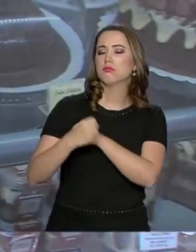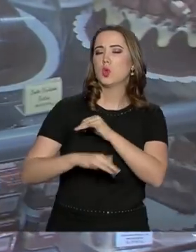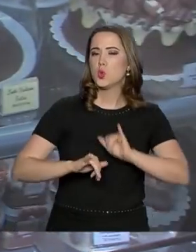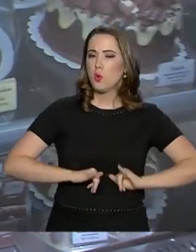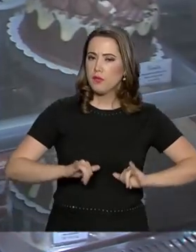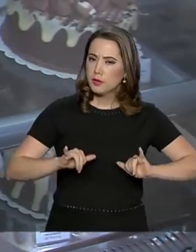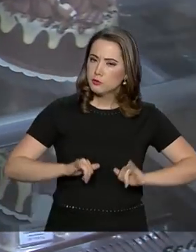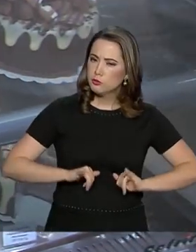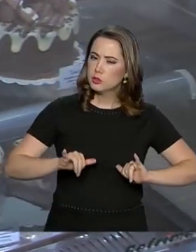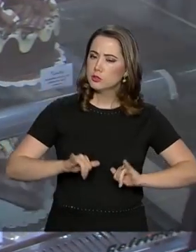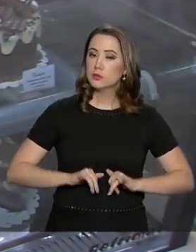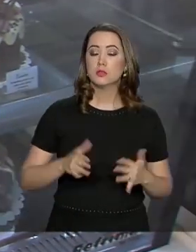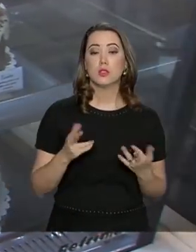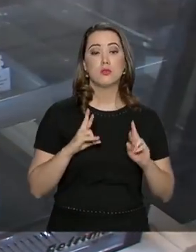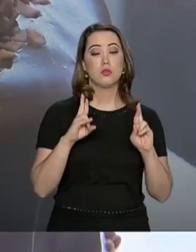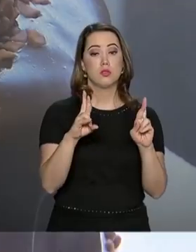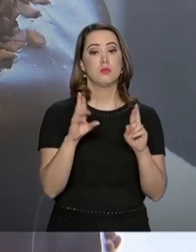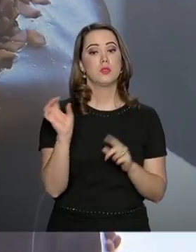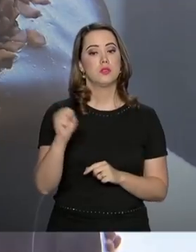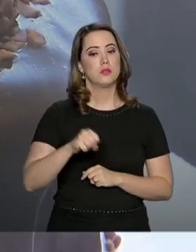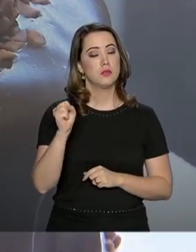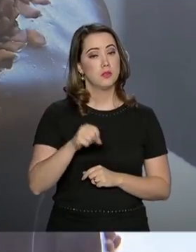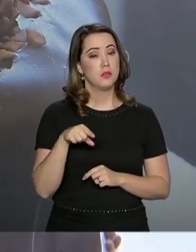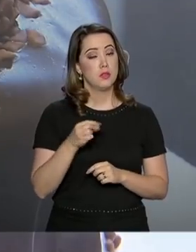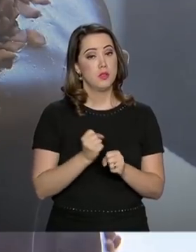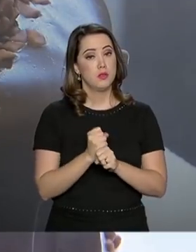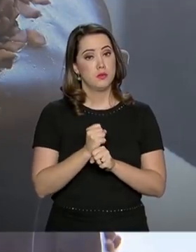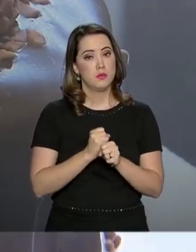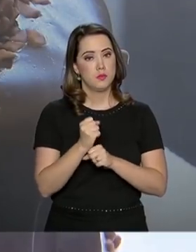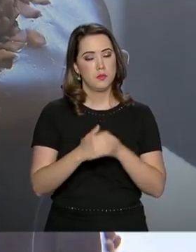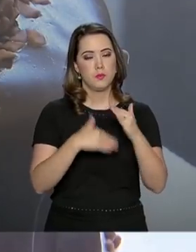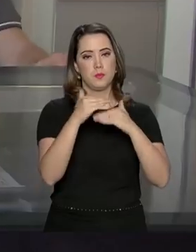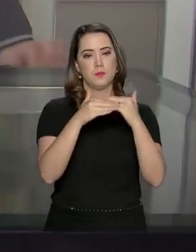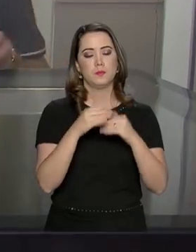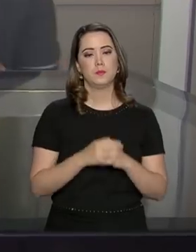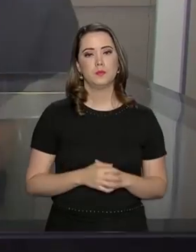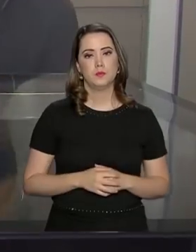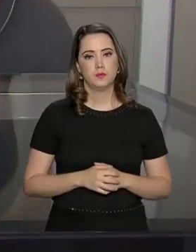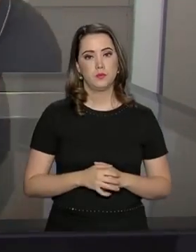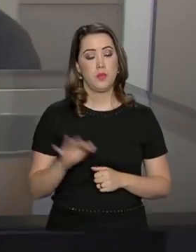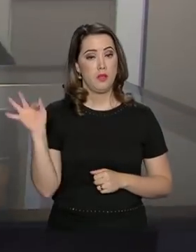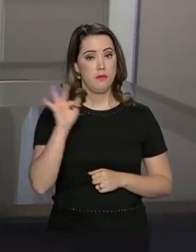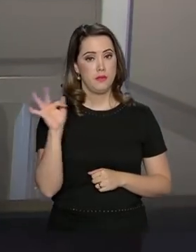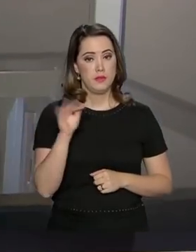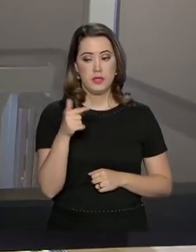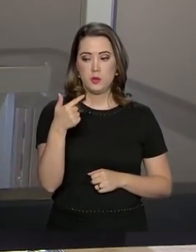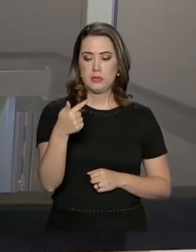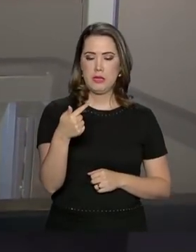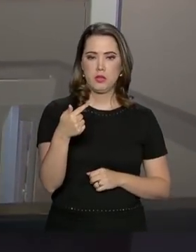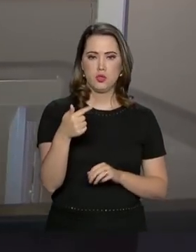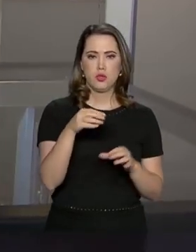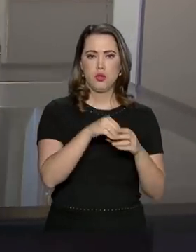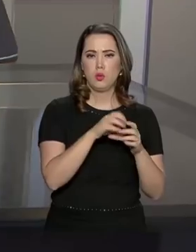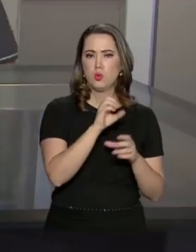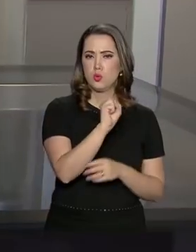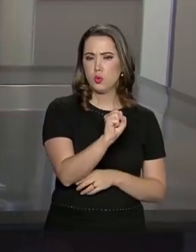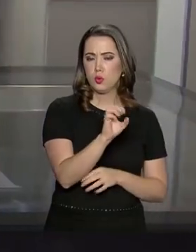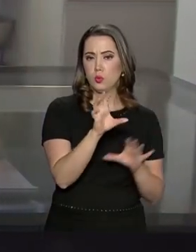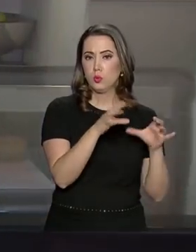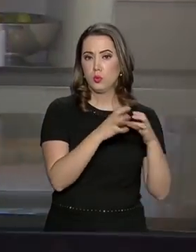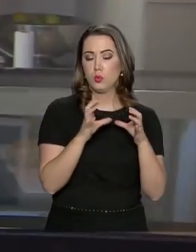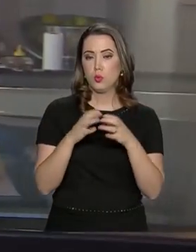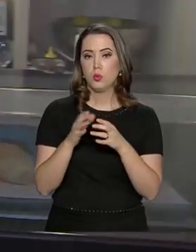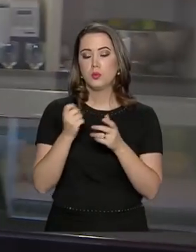perdas. A gente está esperando, sim, que esse ano seja um ano de crescimento. Em fevereiro, sete dos oito setores econômicos